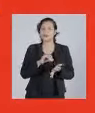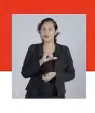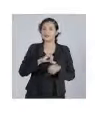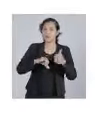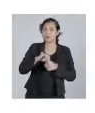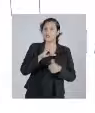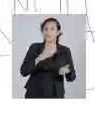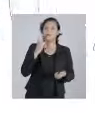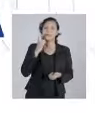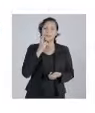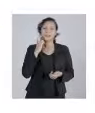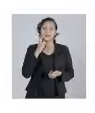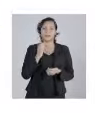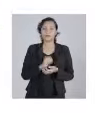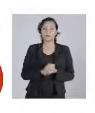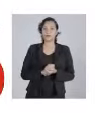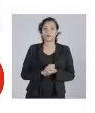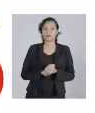Bom,